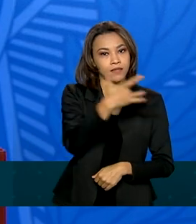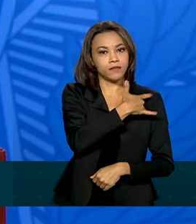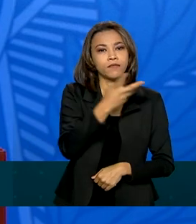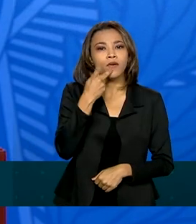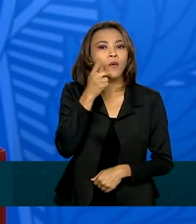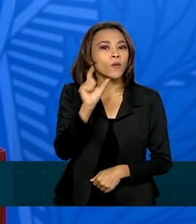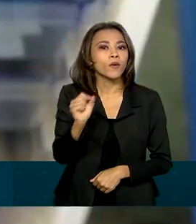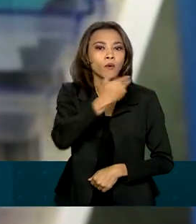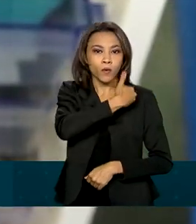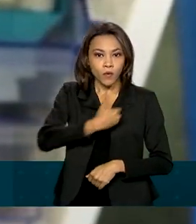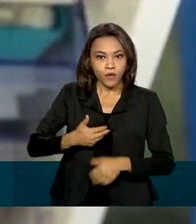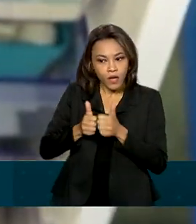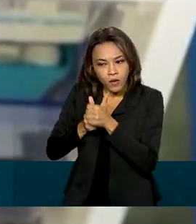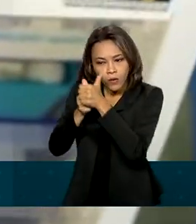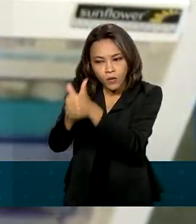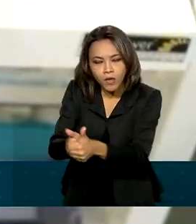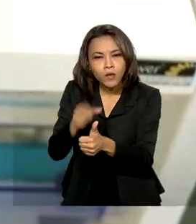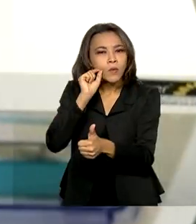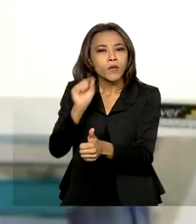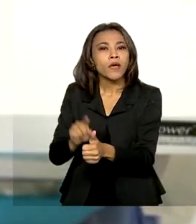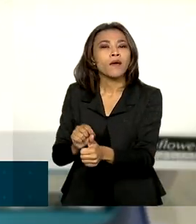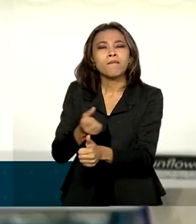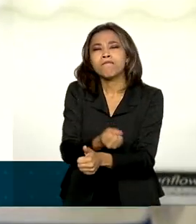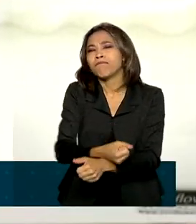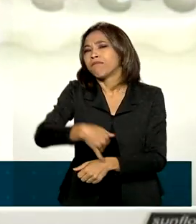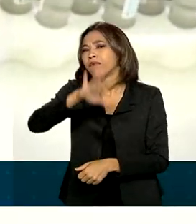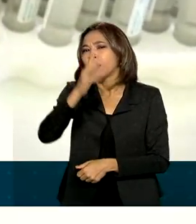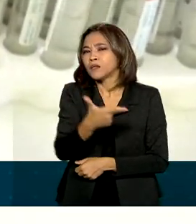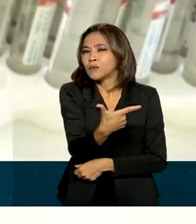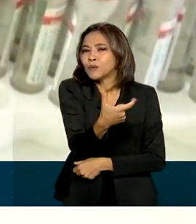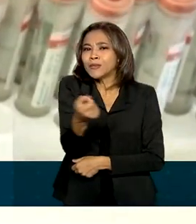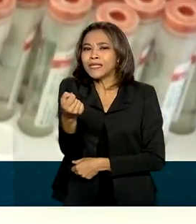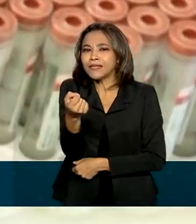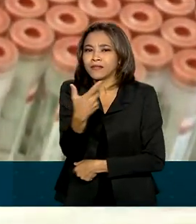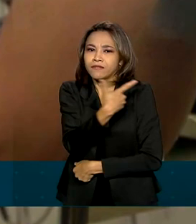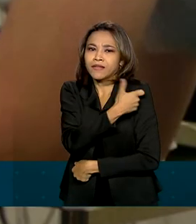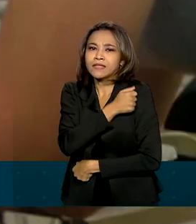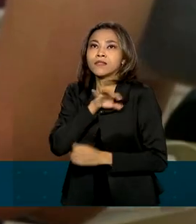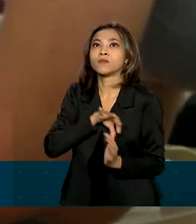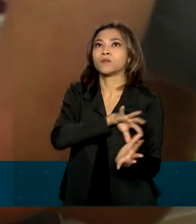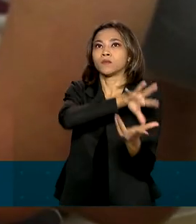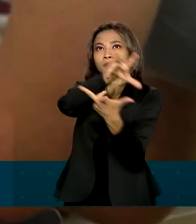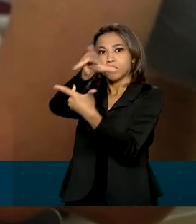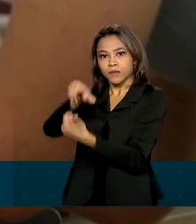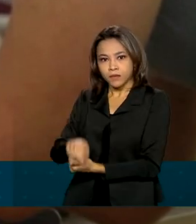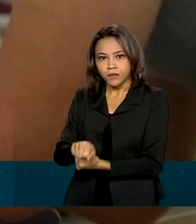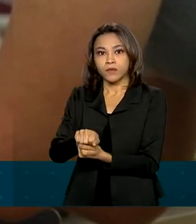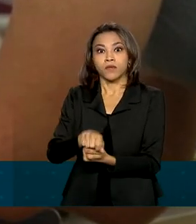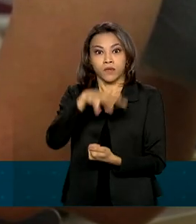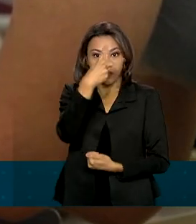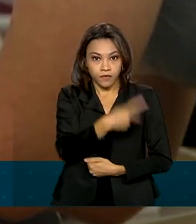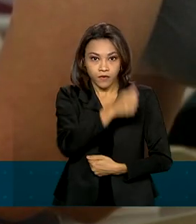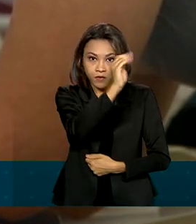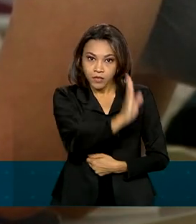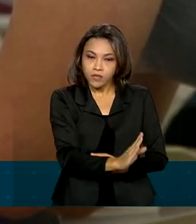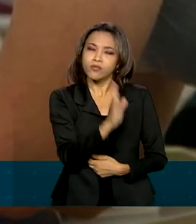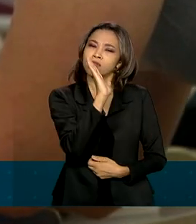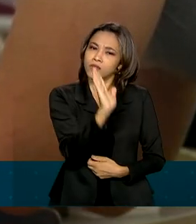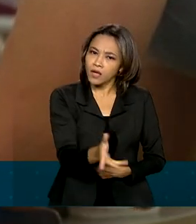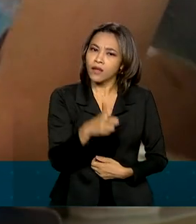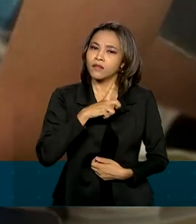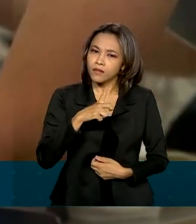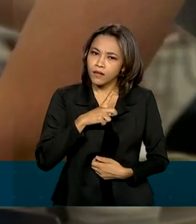o governo acompanha de perto o desenvolvimento de mais de 200 vacinas em todo o mundo. Ele disse que o Brasil já tem